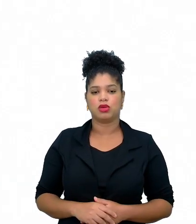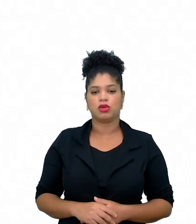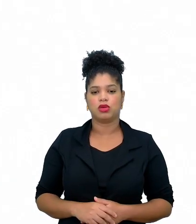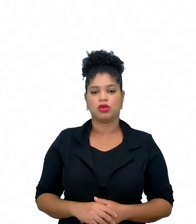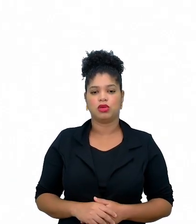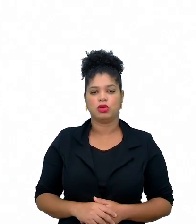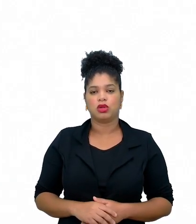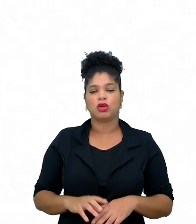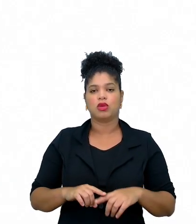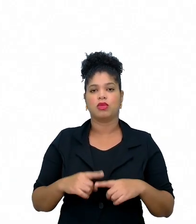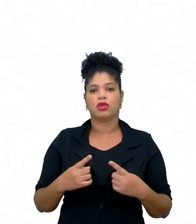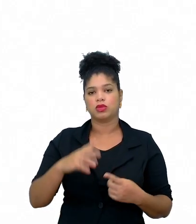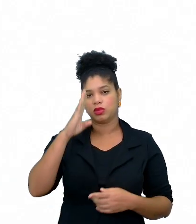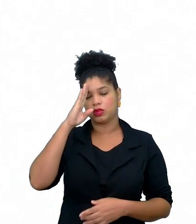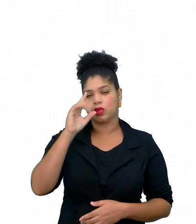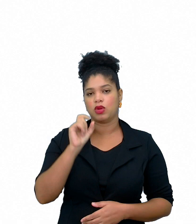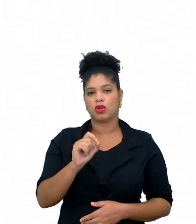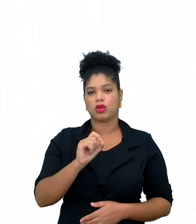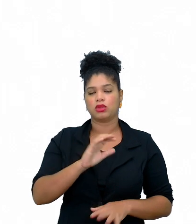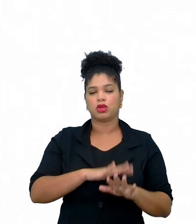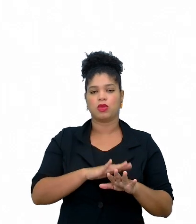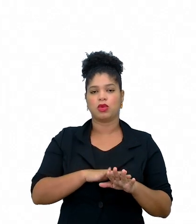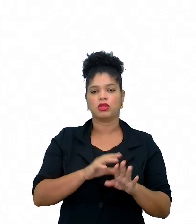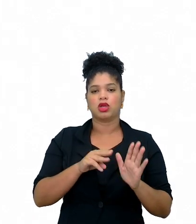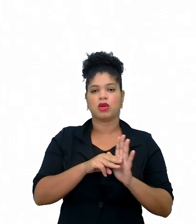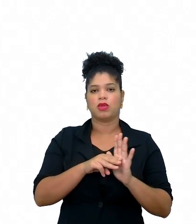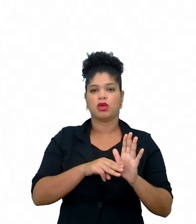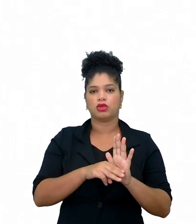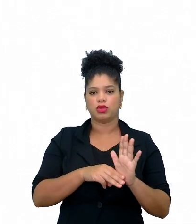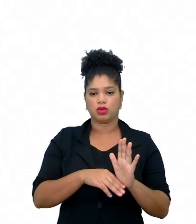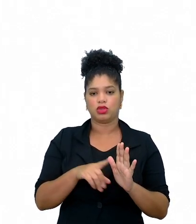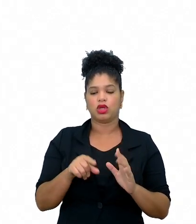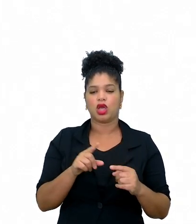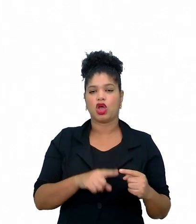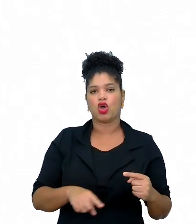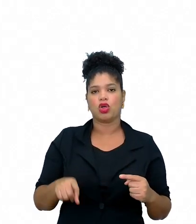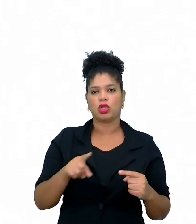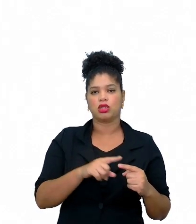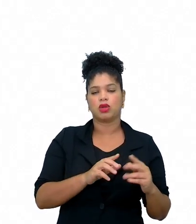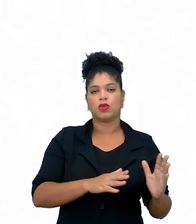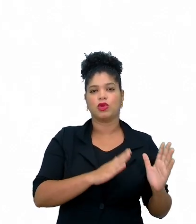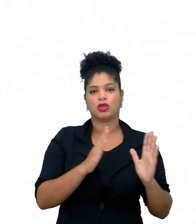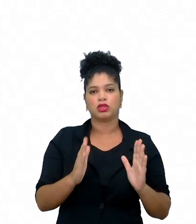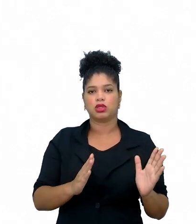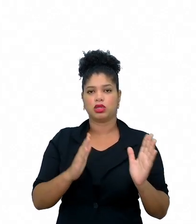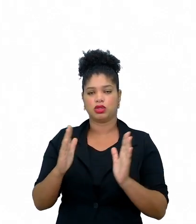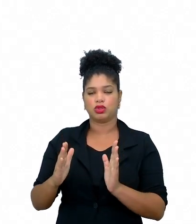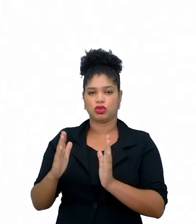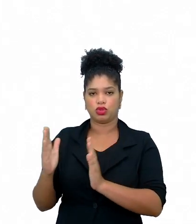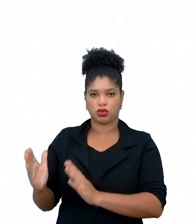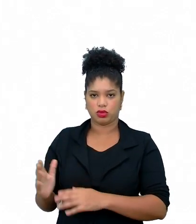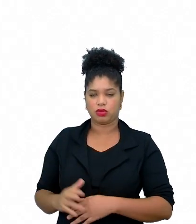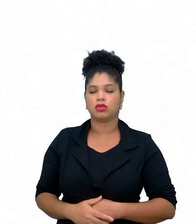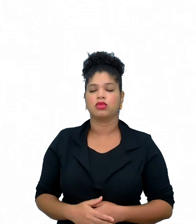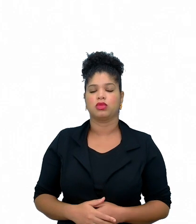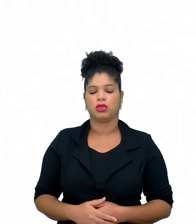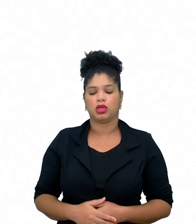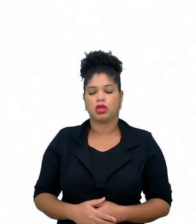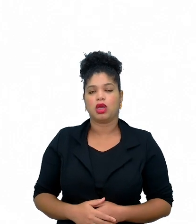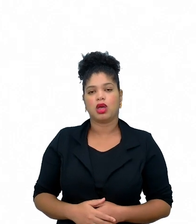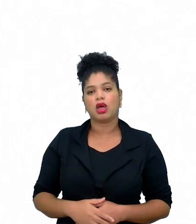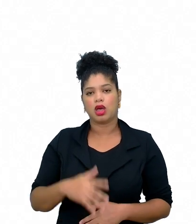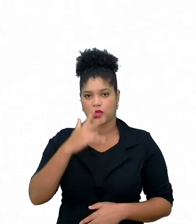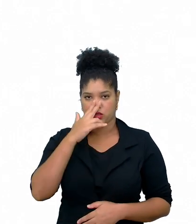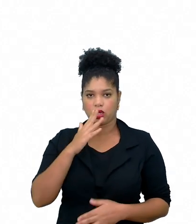Em que consiste, então, essa metodologia a rotação por estações? Então, muitos pode ser que já